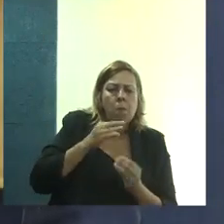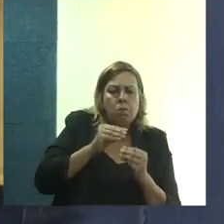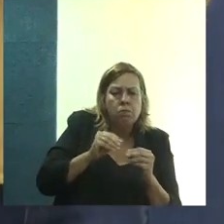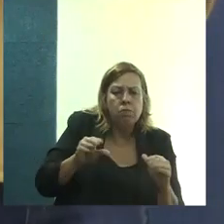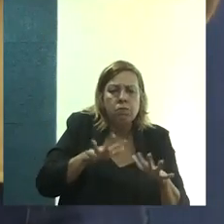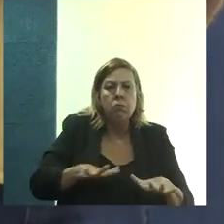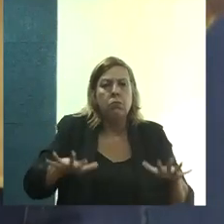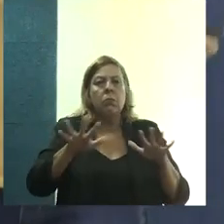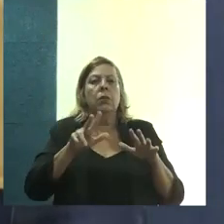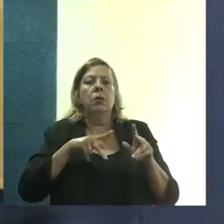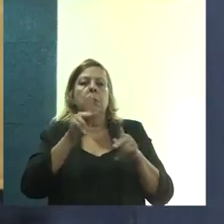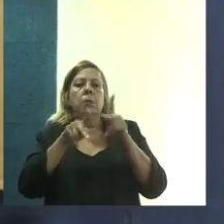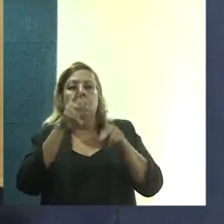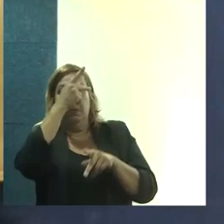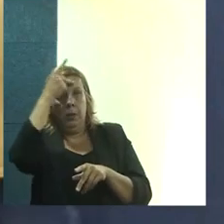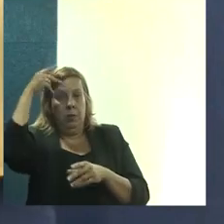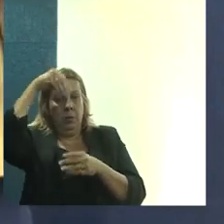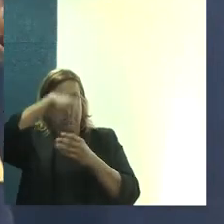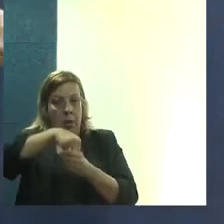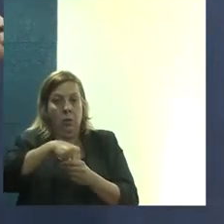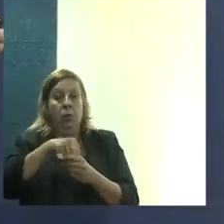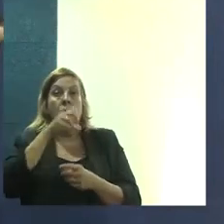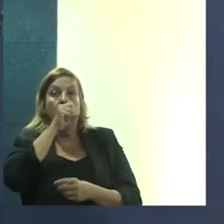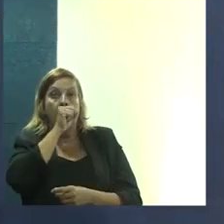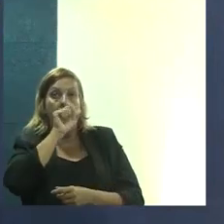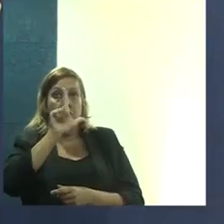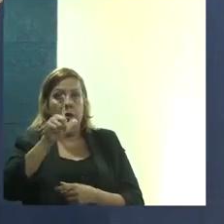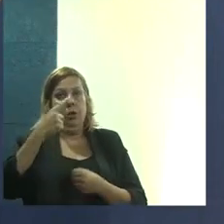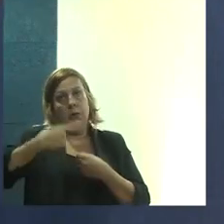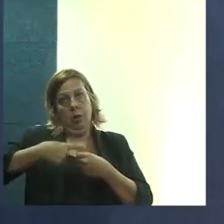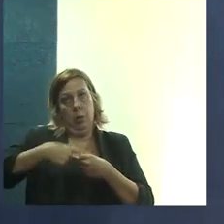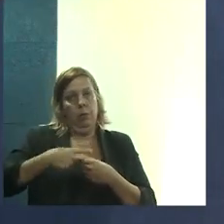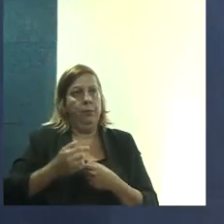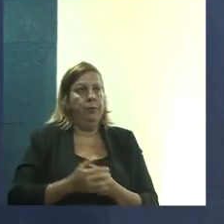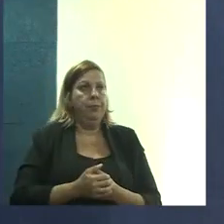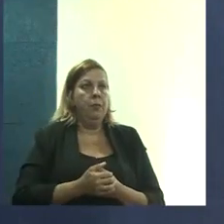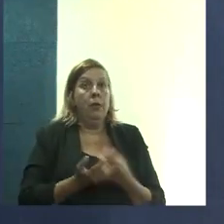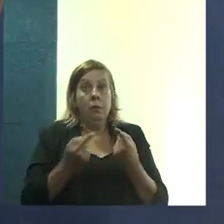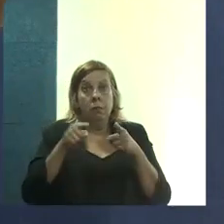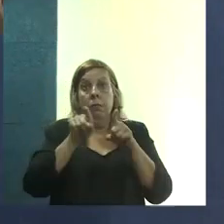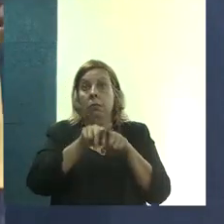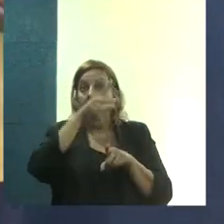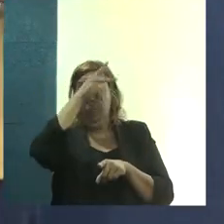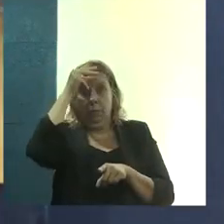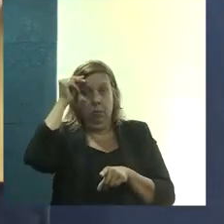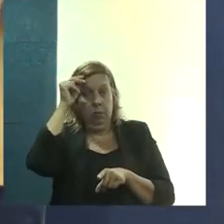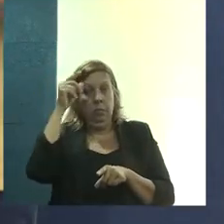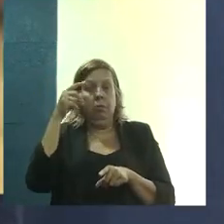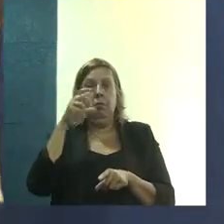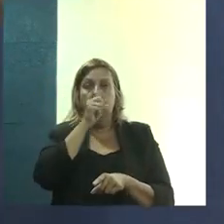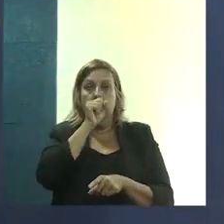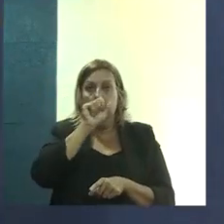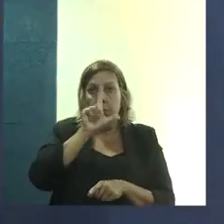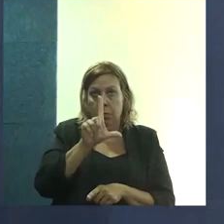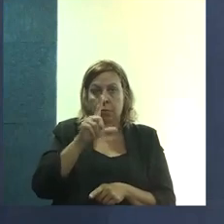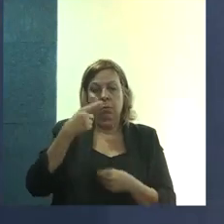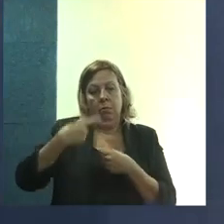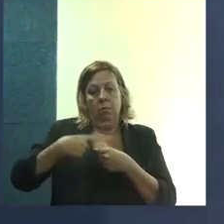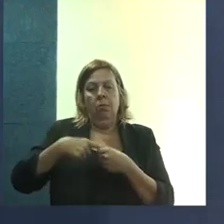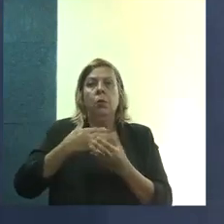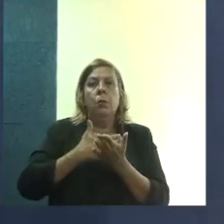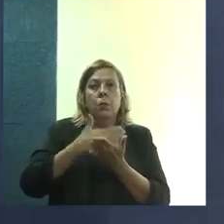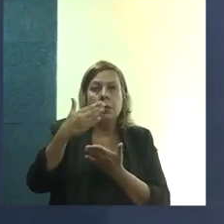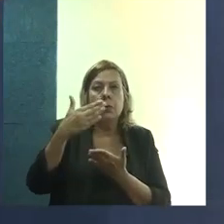território e reconhecimento da população de Laranjeiras. A parceria com a Prefeitura de Laranjeiras, logo